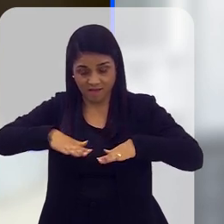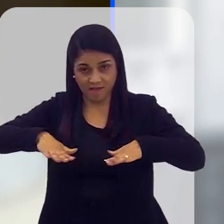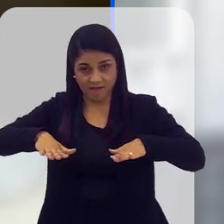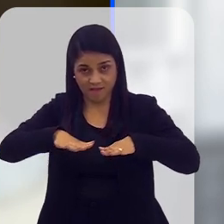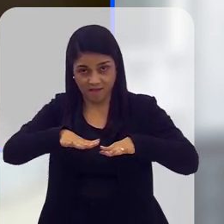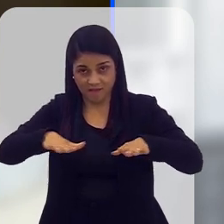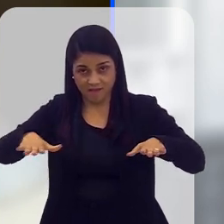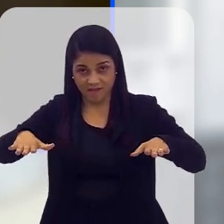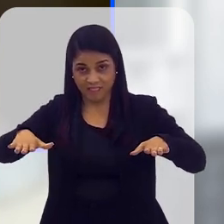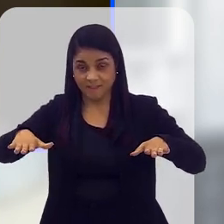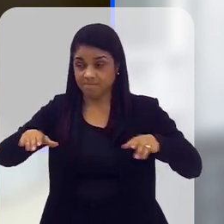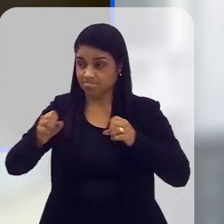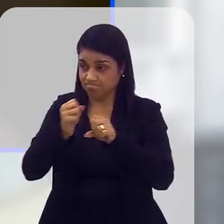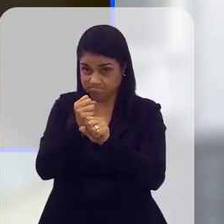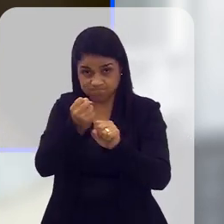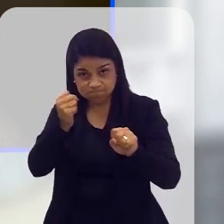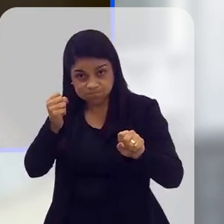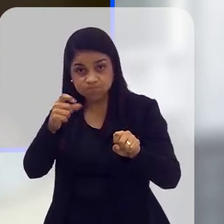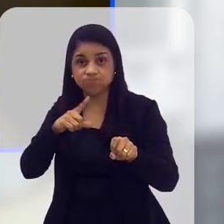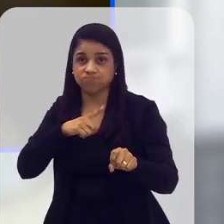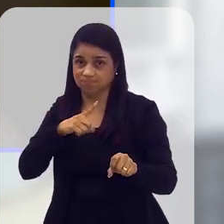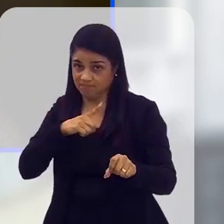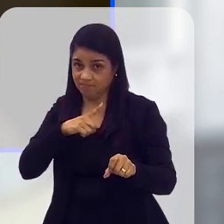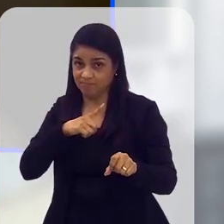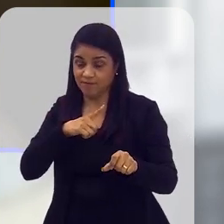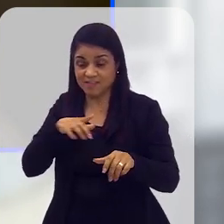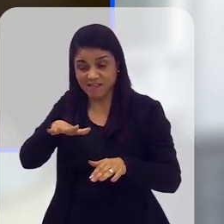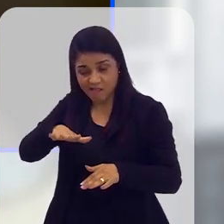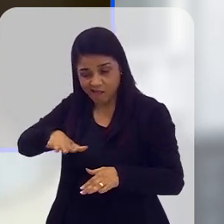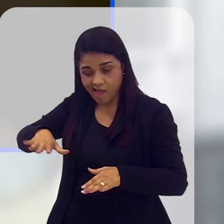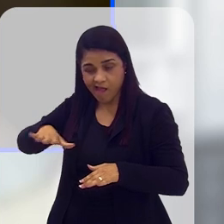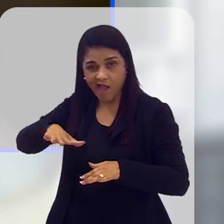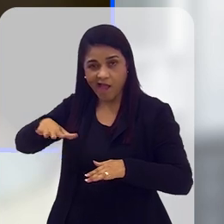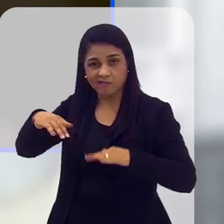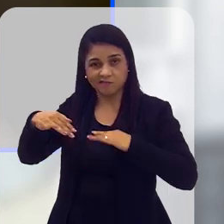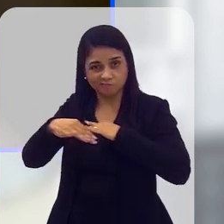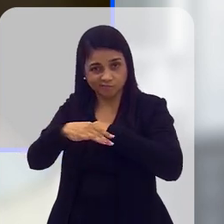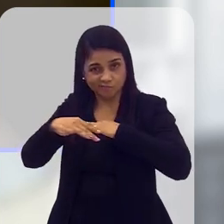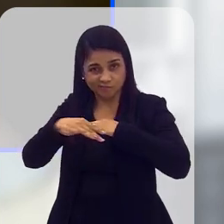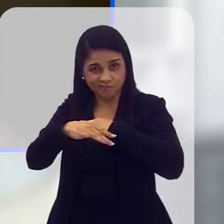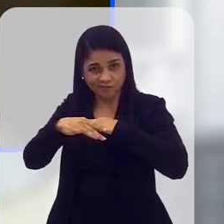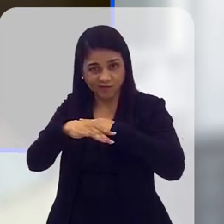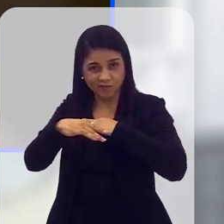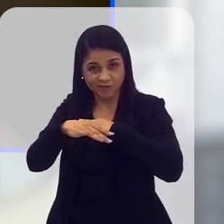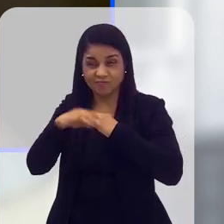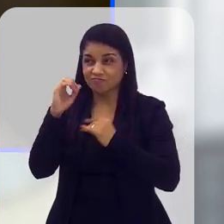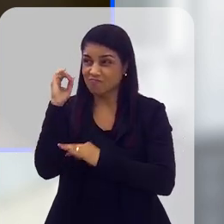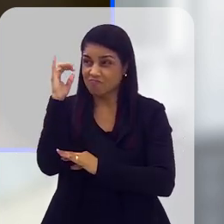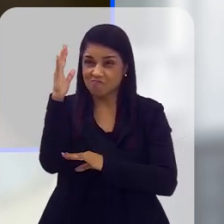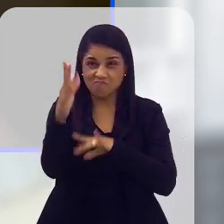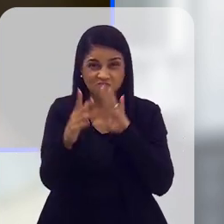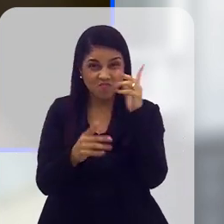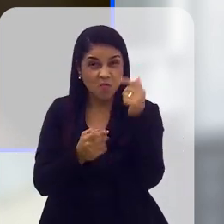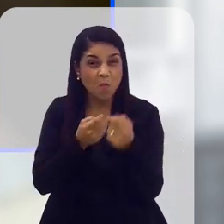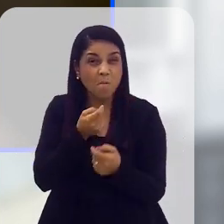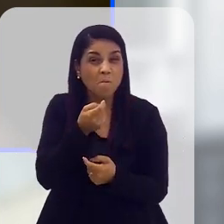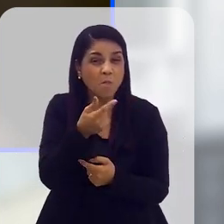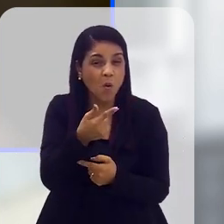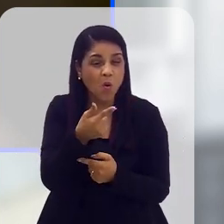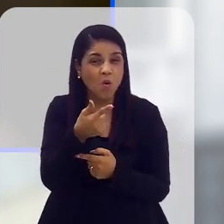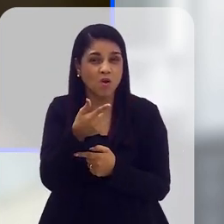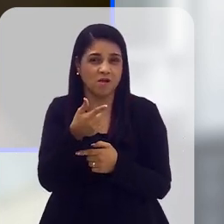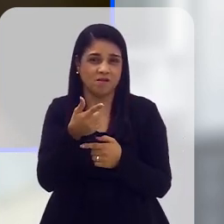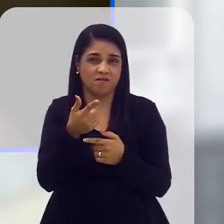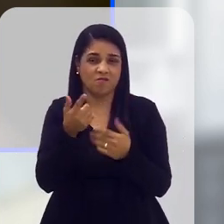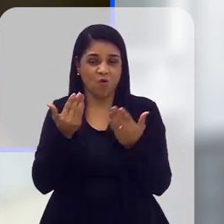um vasto território, as áreas urbanizadas são poucas, mediante a quantidade de pessoas que moram